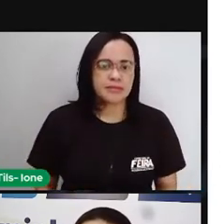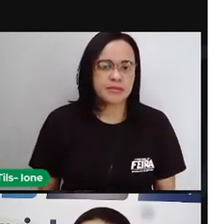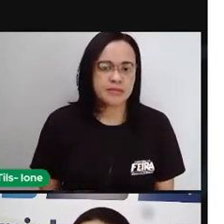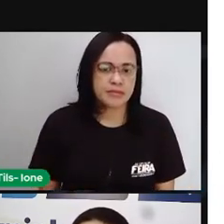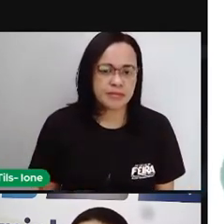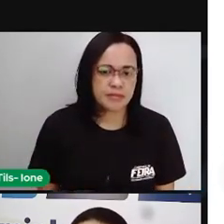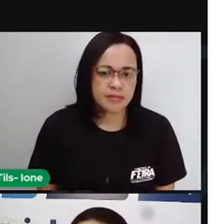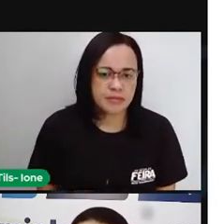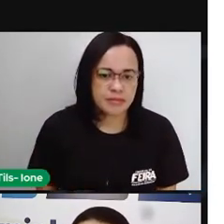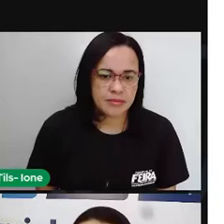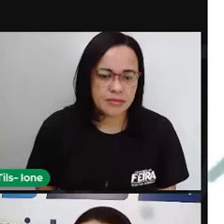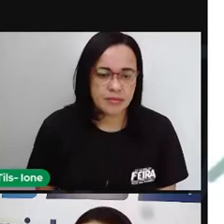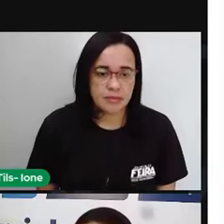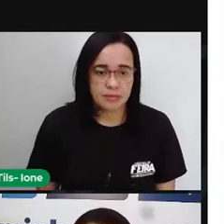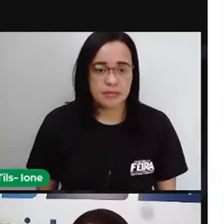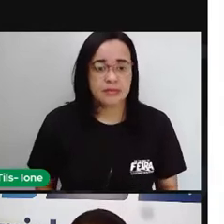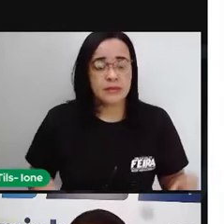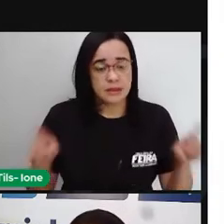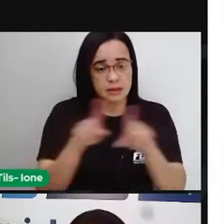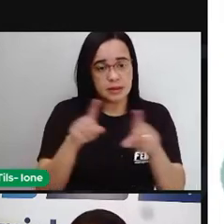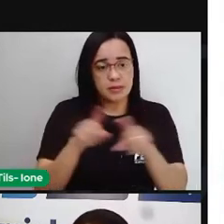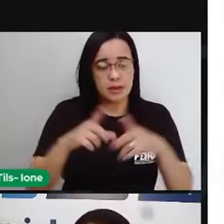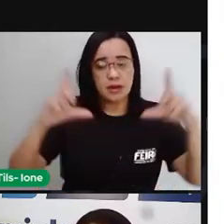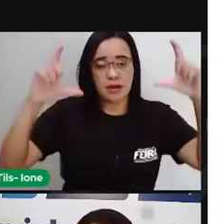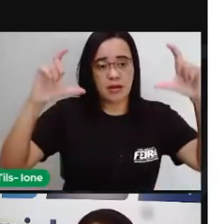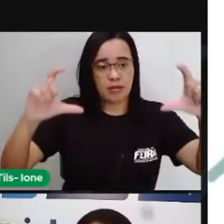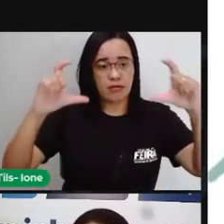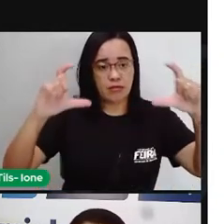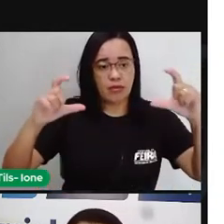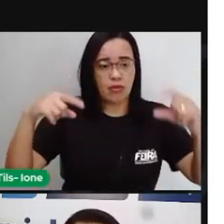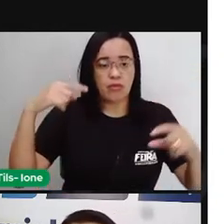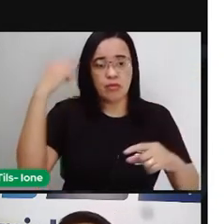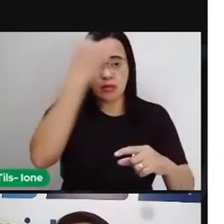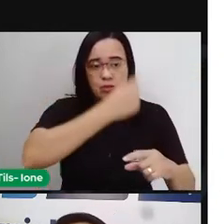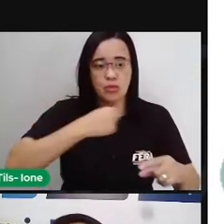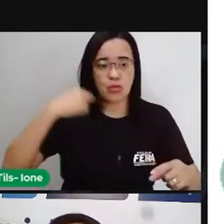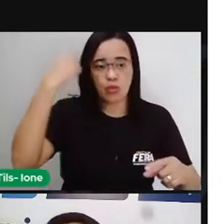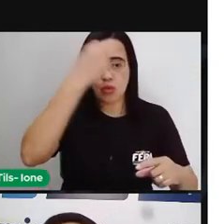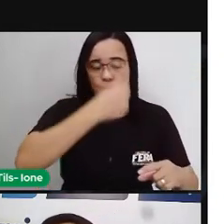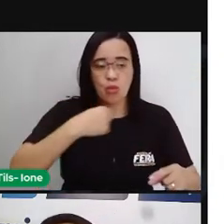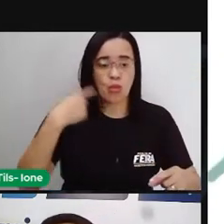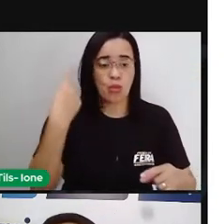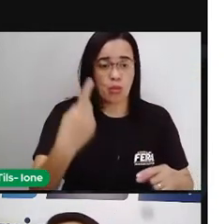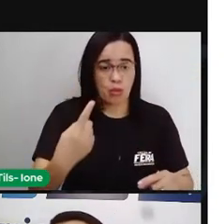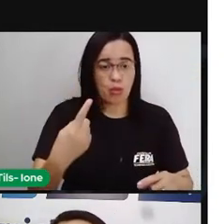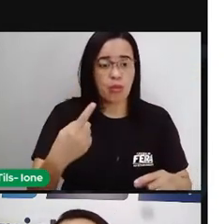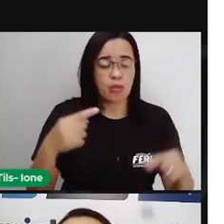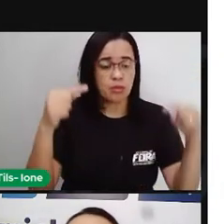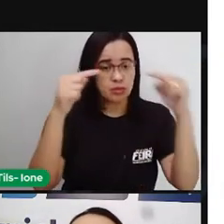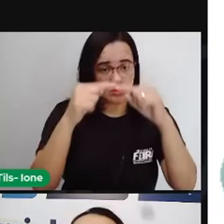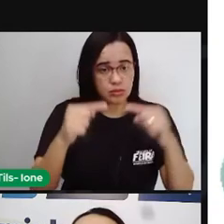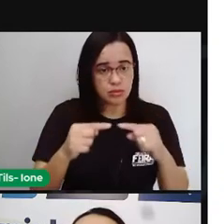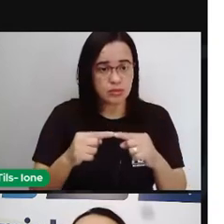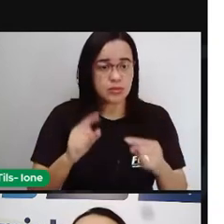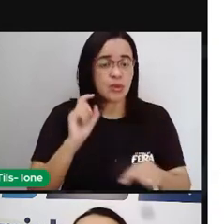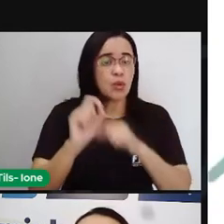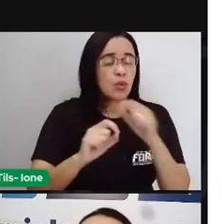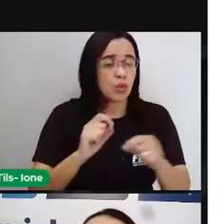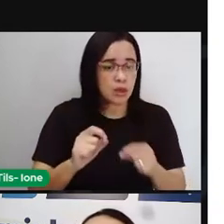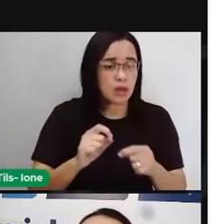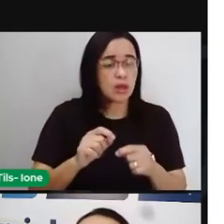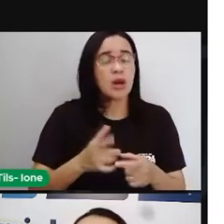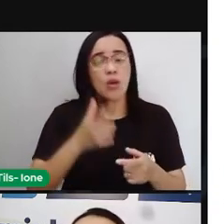Além disso, essa base aí de resultado de uma hora serve pra eu fazer a correspondência e achar outros